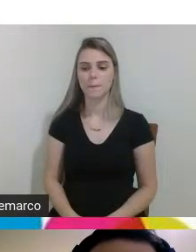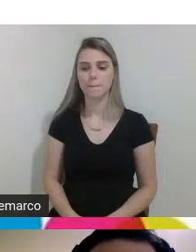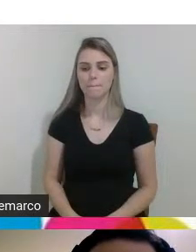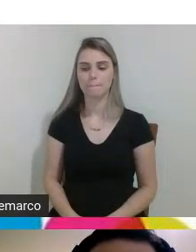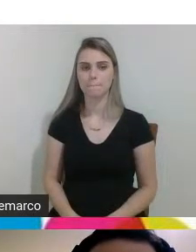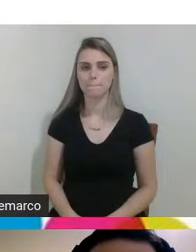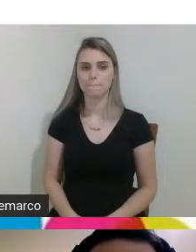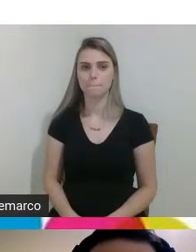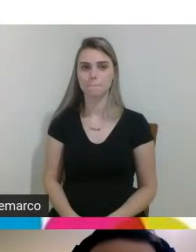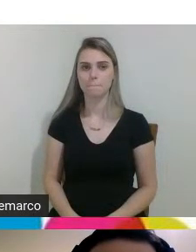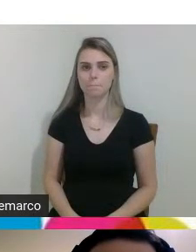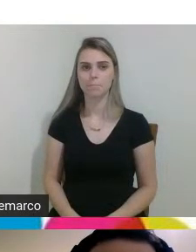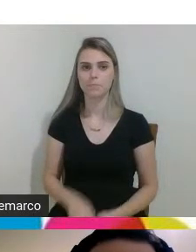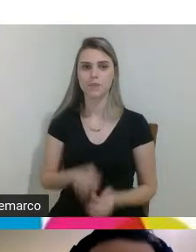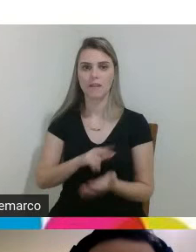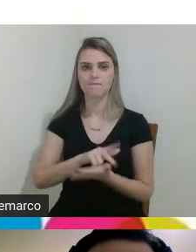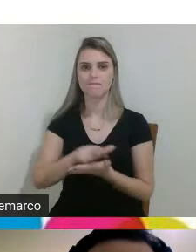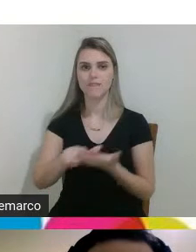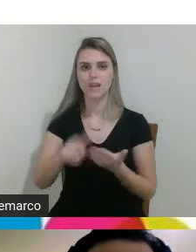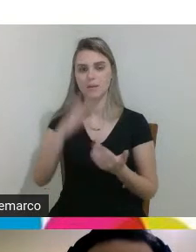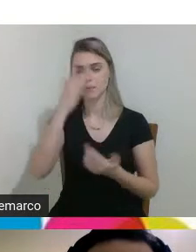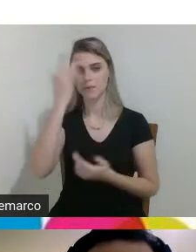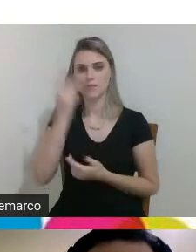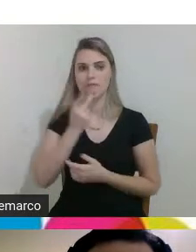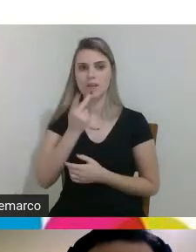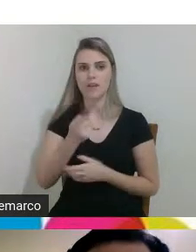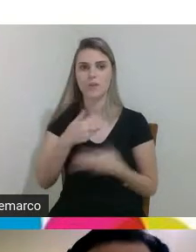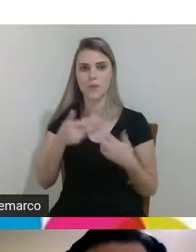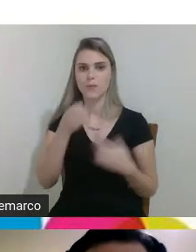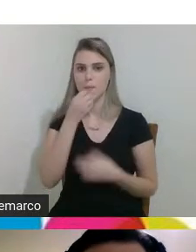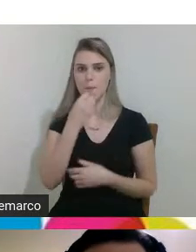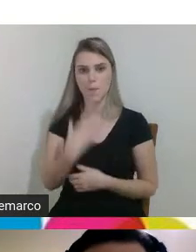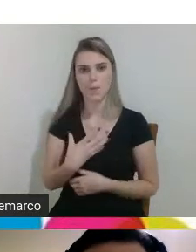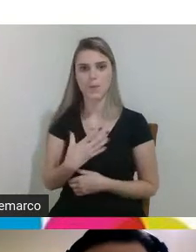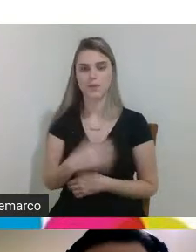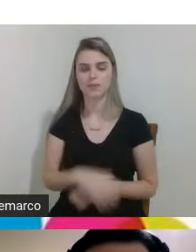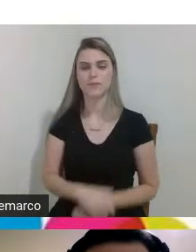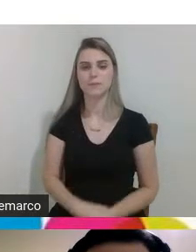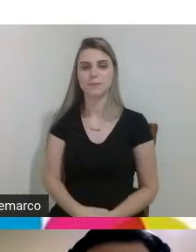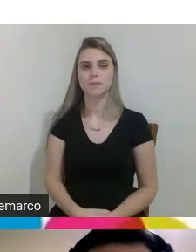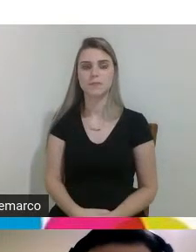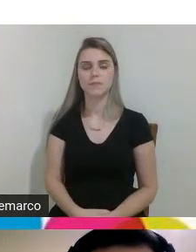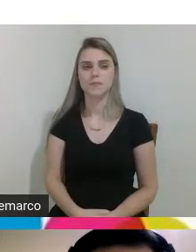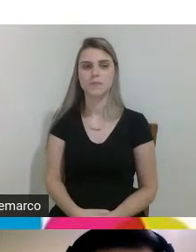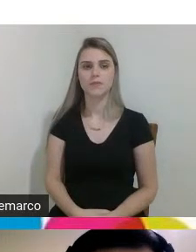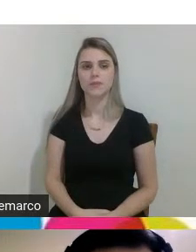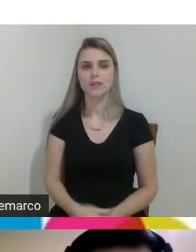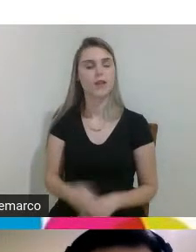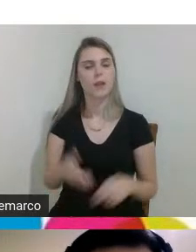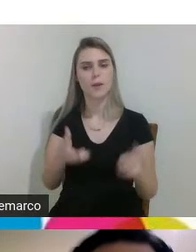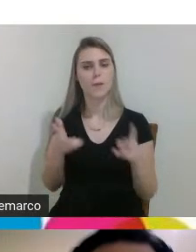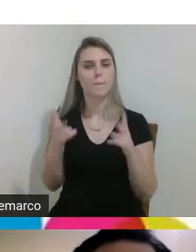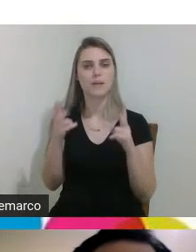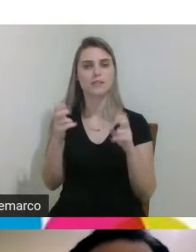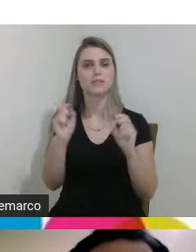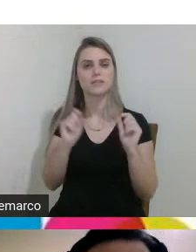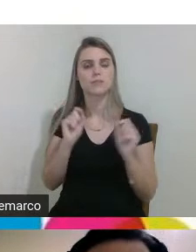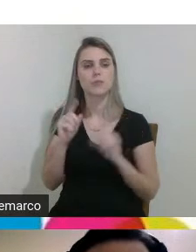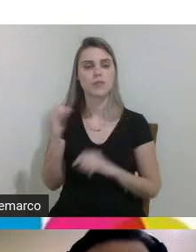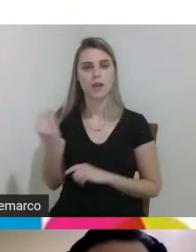diversos elogios aqui do pessoal né e eu percebo assim o quanto é importante